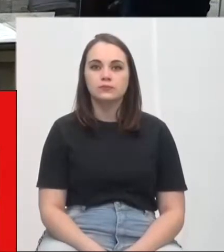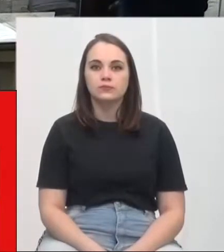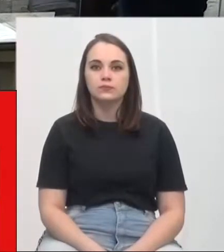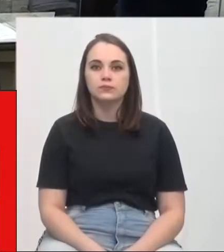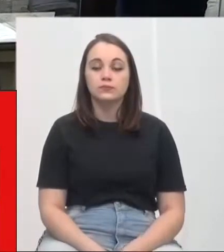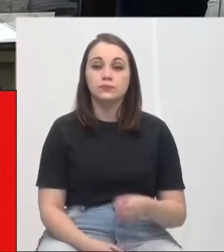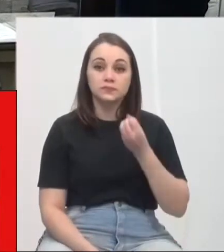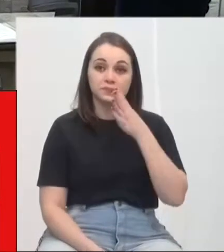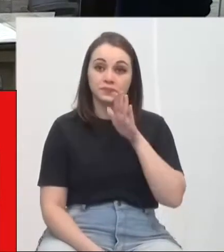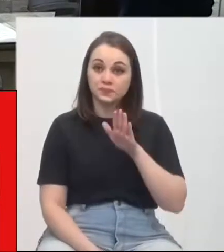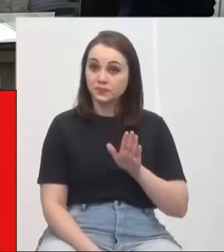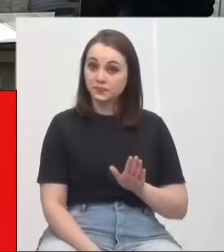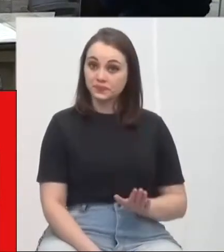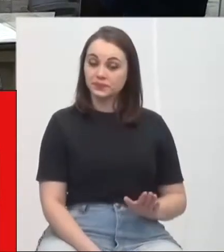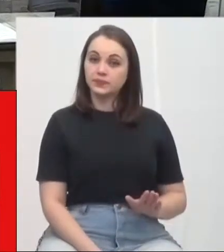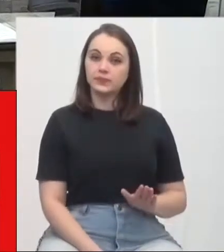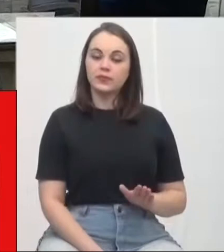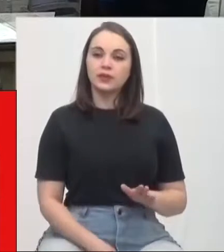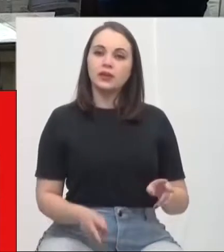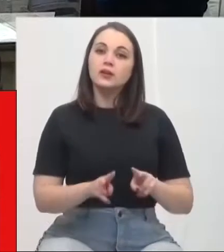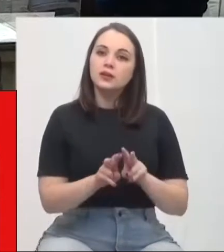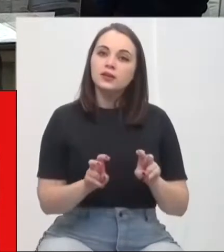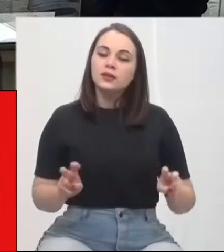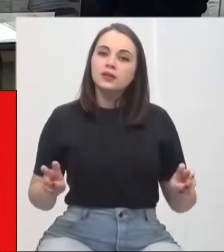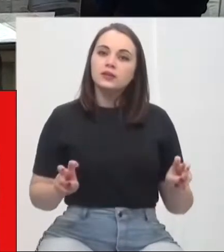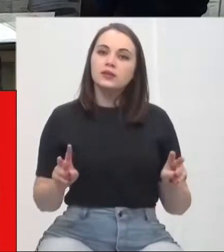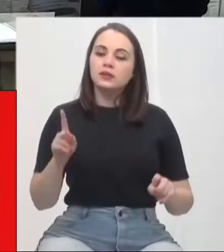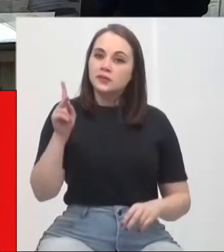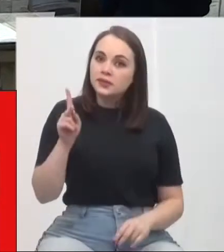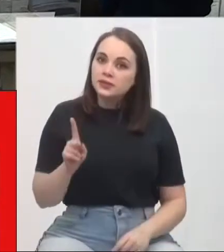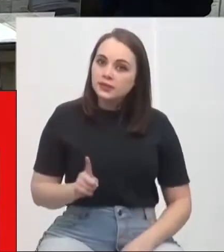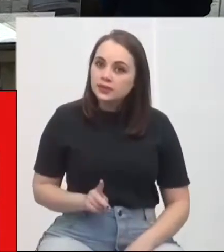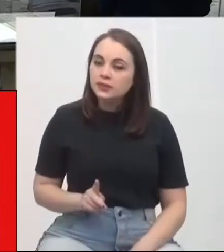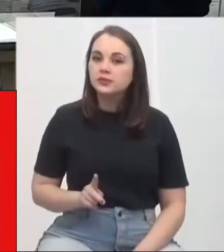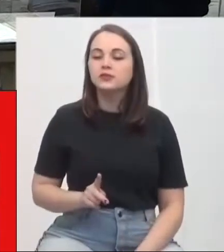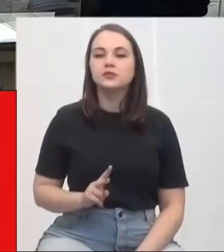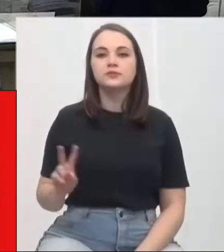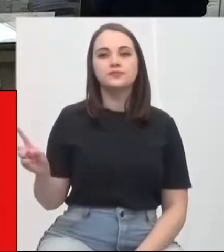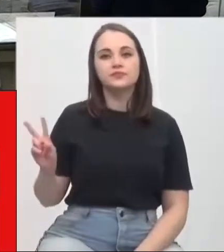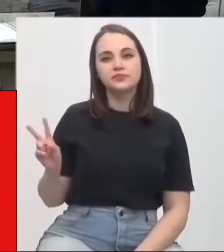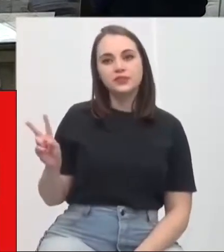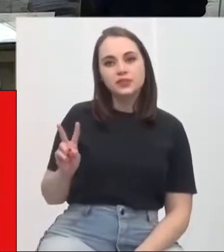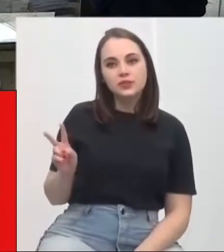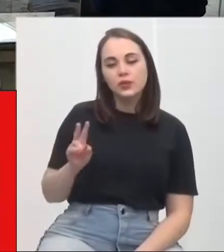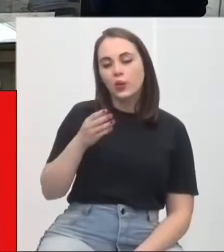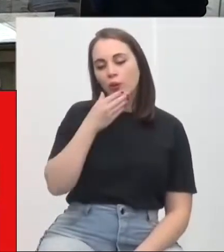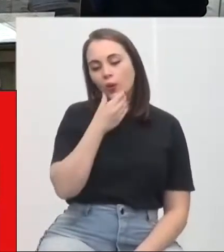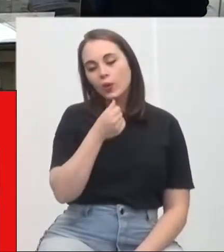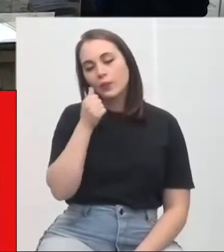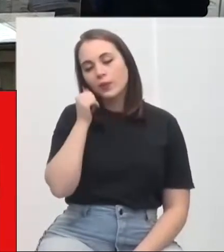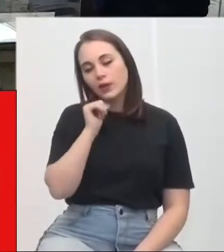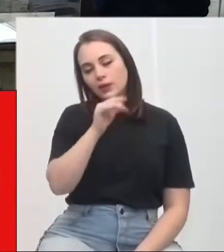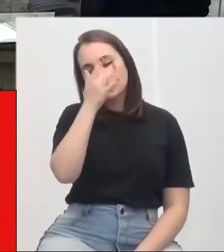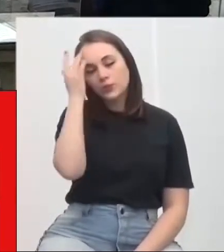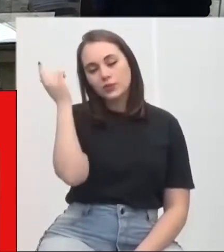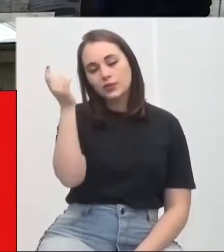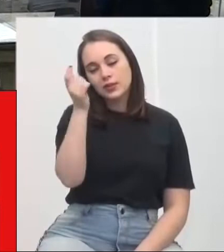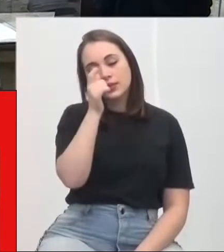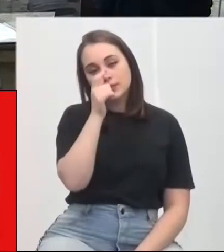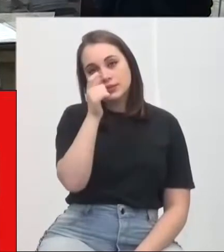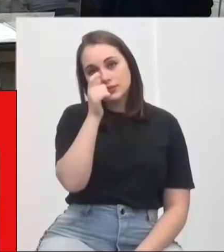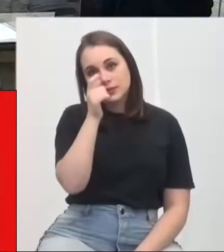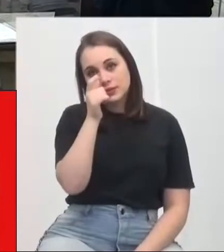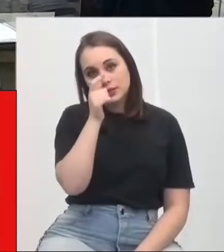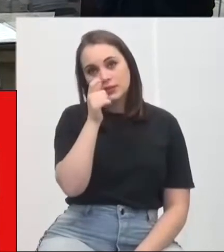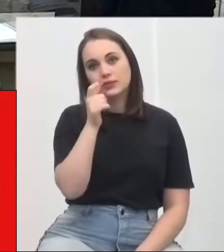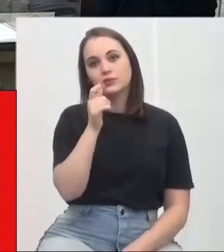Boa tarde. Boa tarde de mesa, presidente, vereadores e vereadoras, público que nos assiste, nos